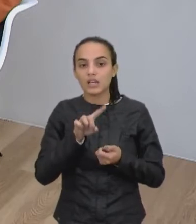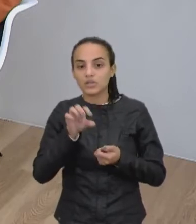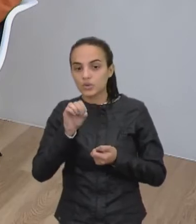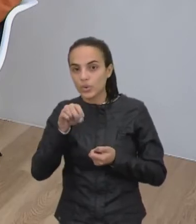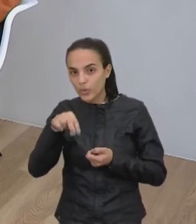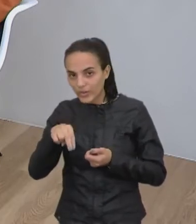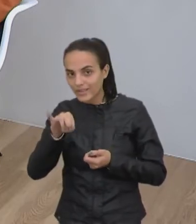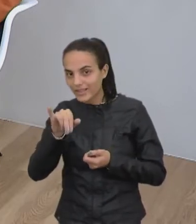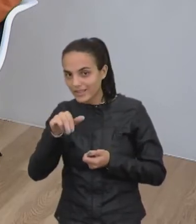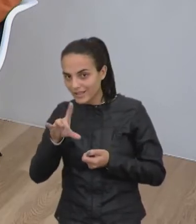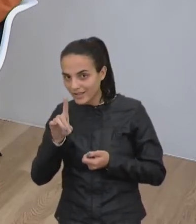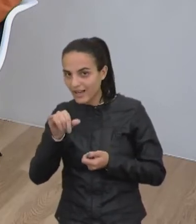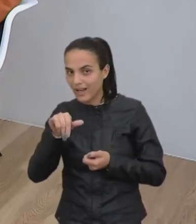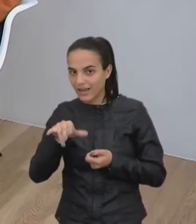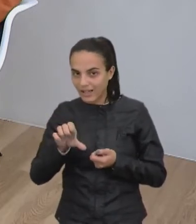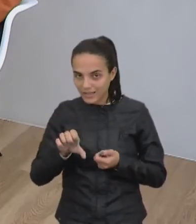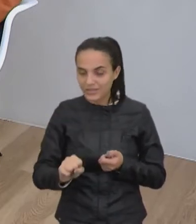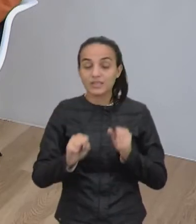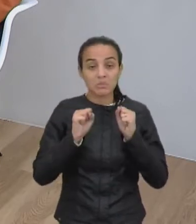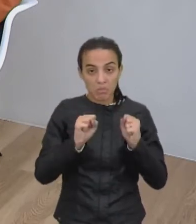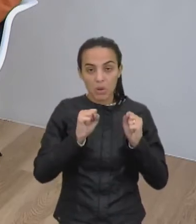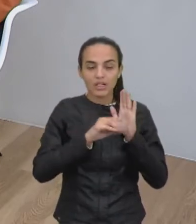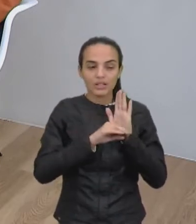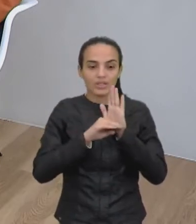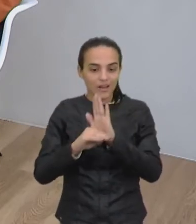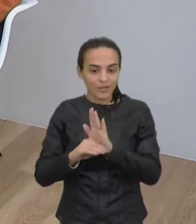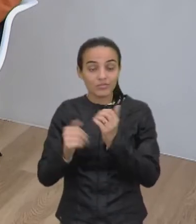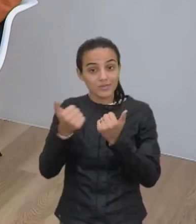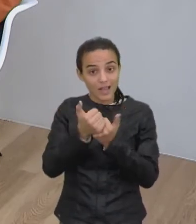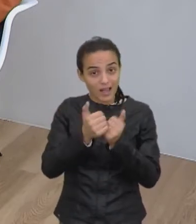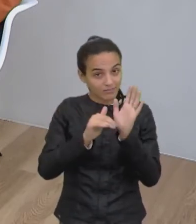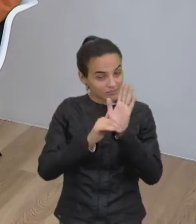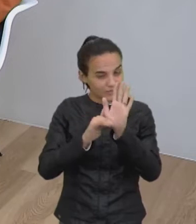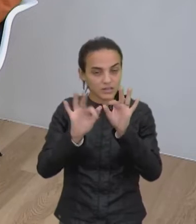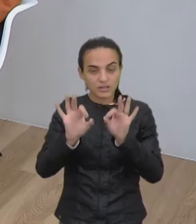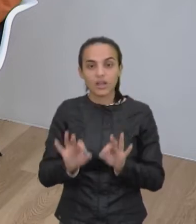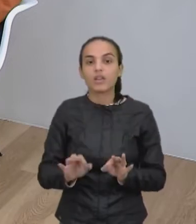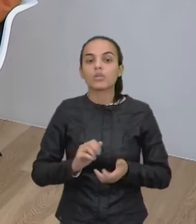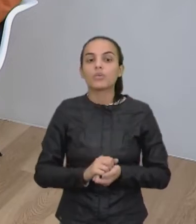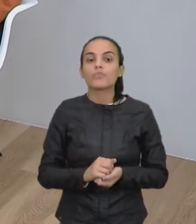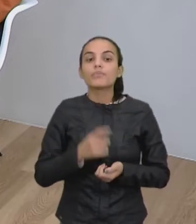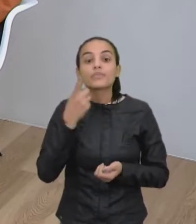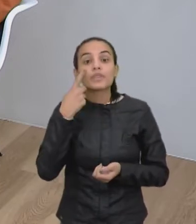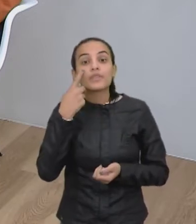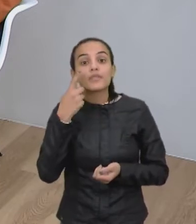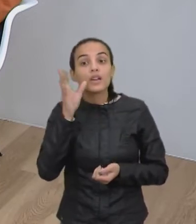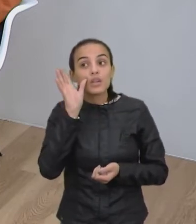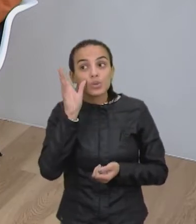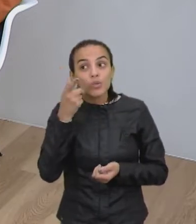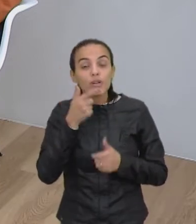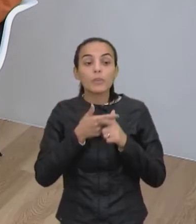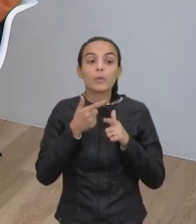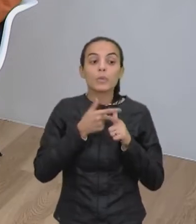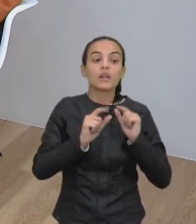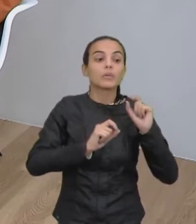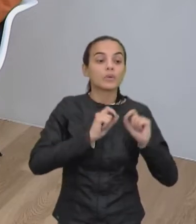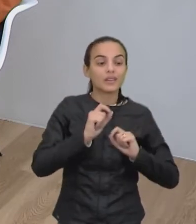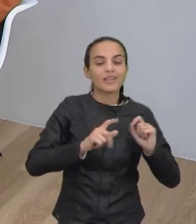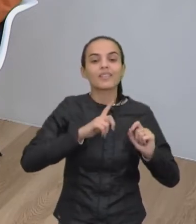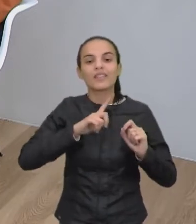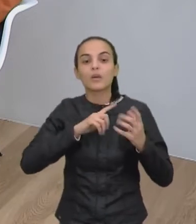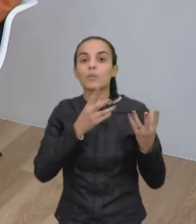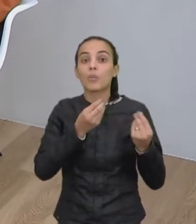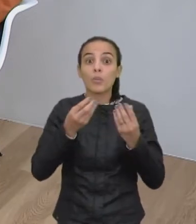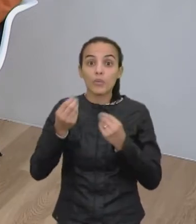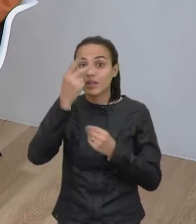e que pode aí nos ajudar, nos auxiliar no levantamento de soluções, né, então tem muita